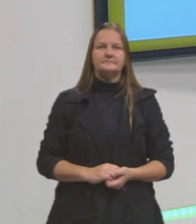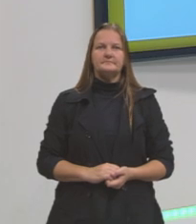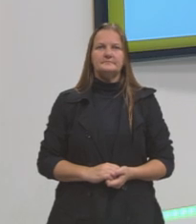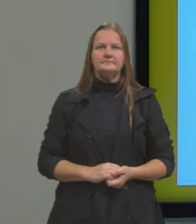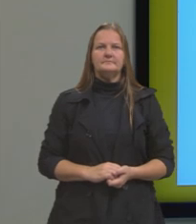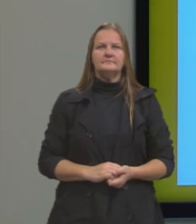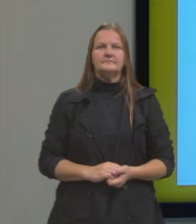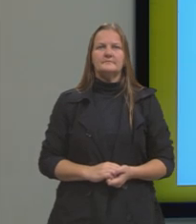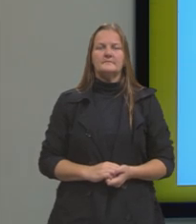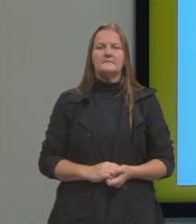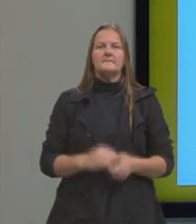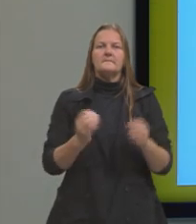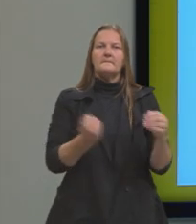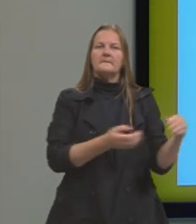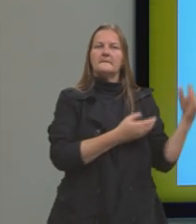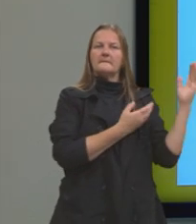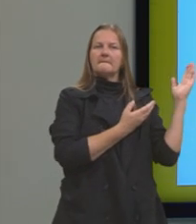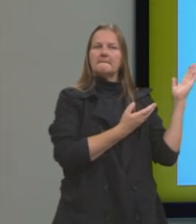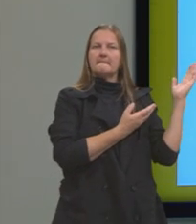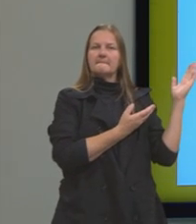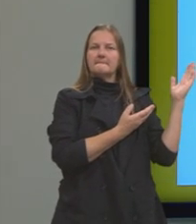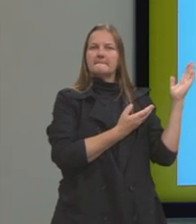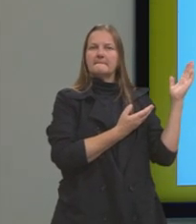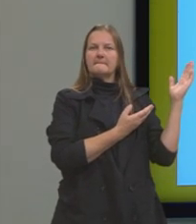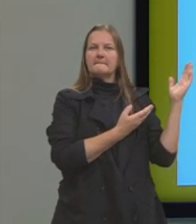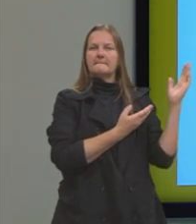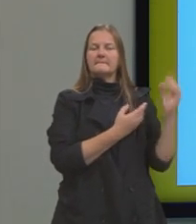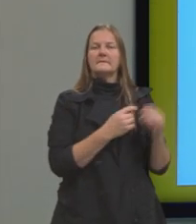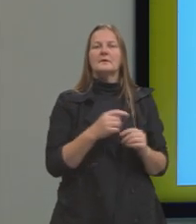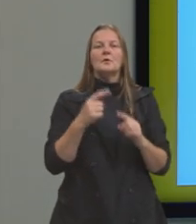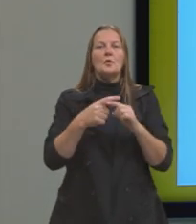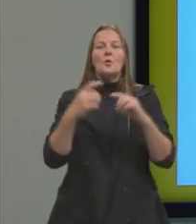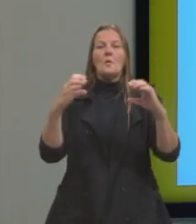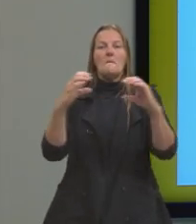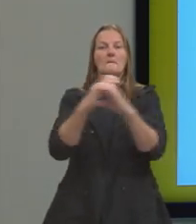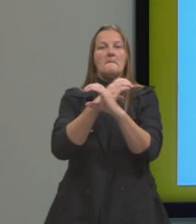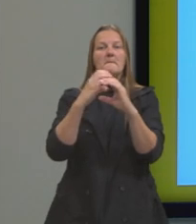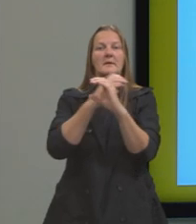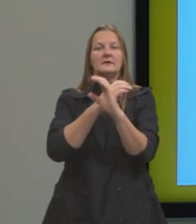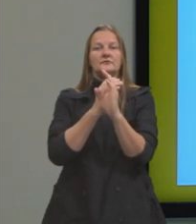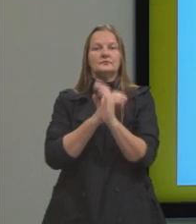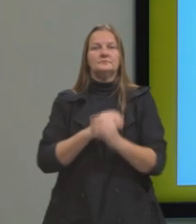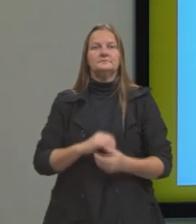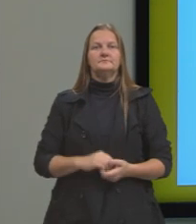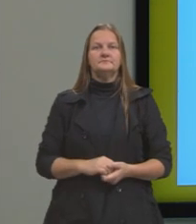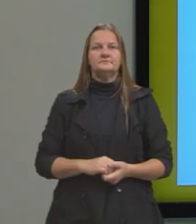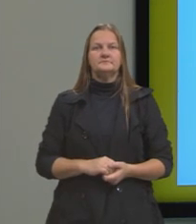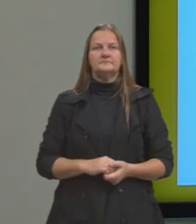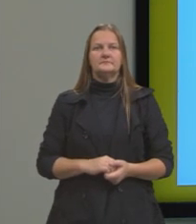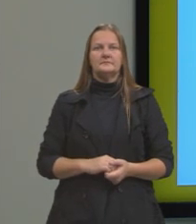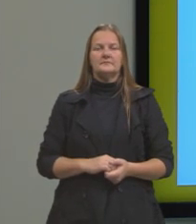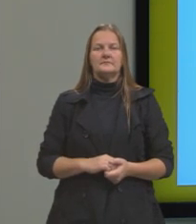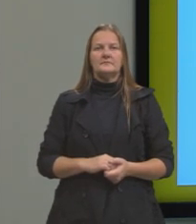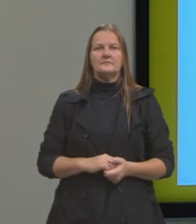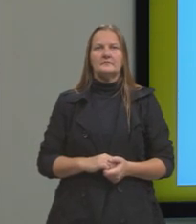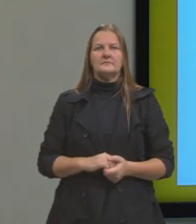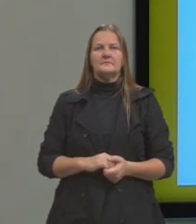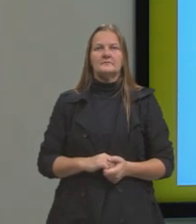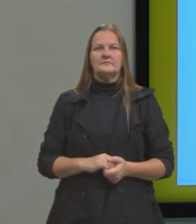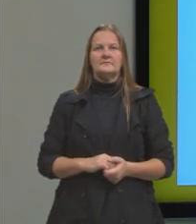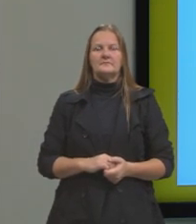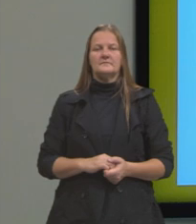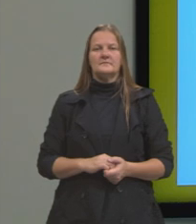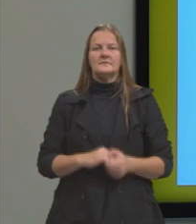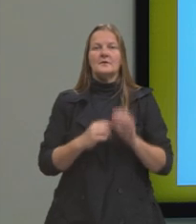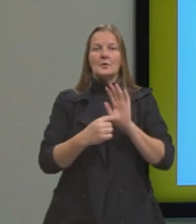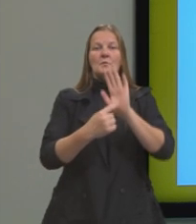Então, aqui, eu trago um outro plano cartesiano mais completo. Eu volto aqui um pouquinho e mostro para vocês, então, que esse plano cartesiano que